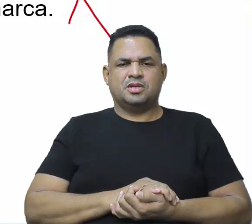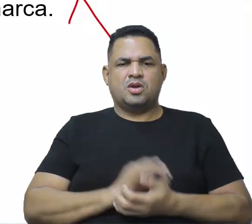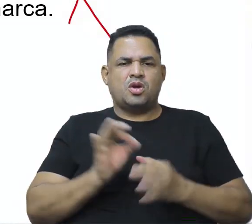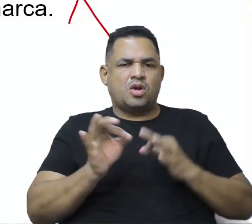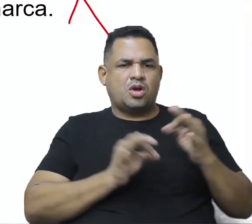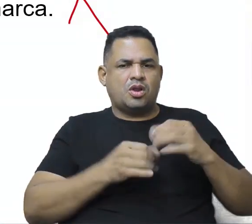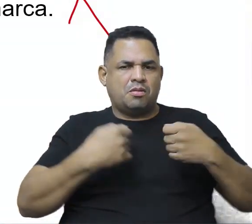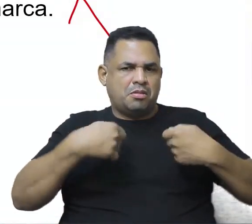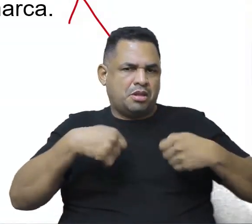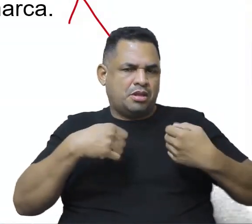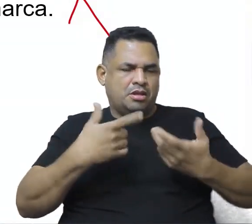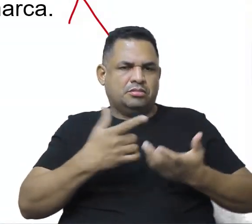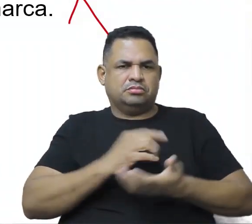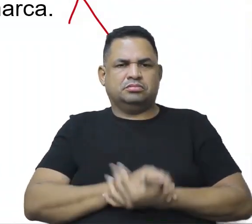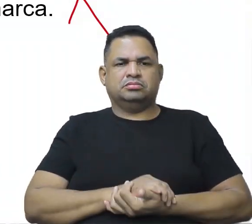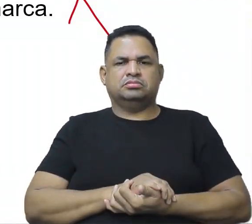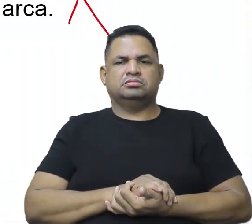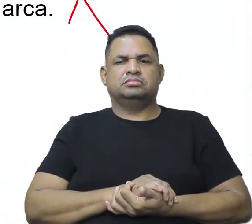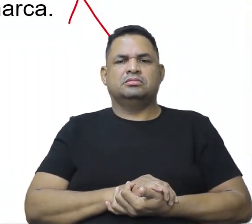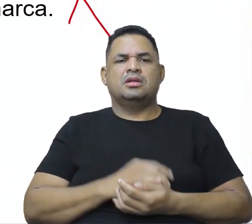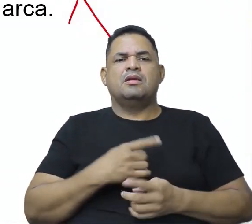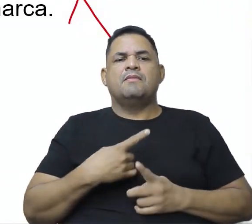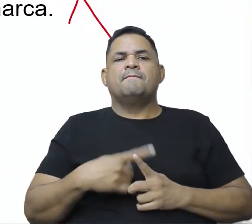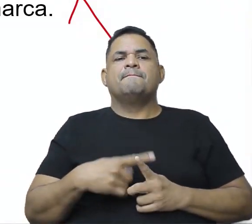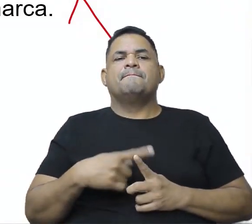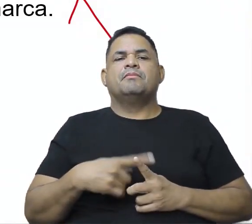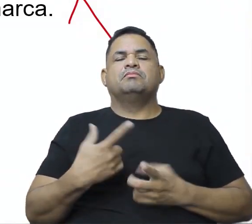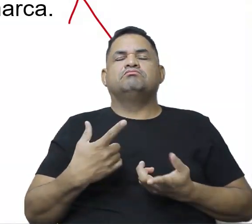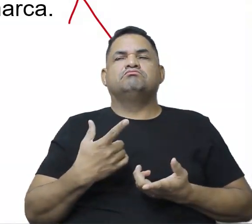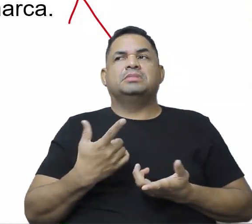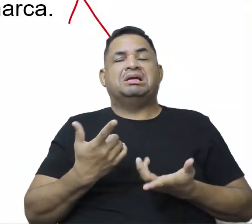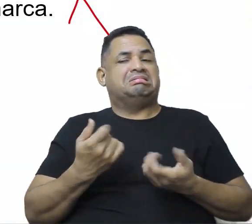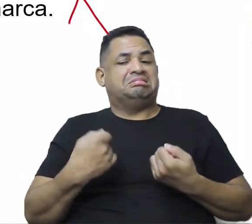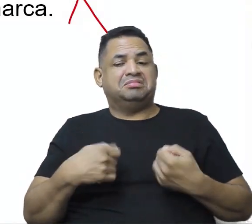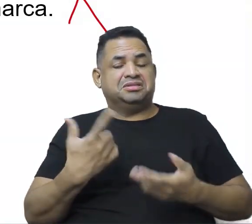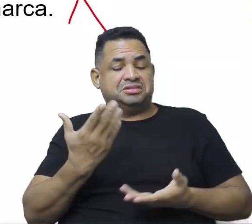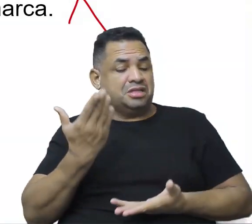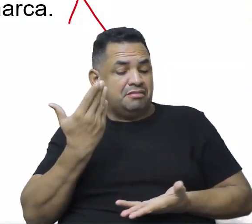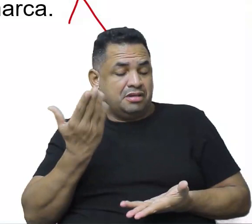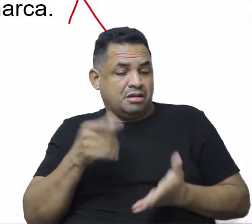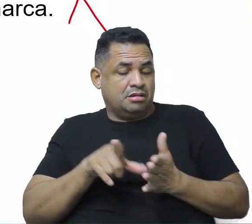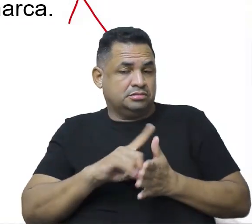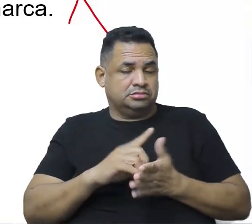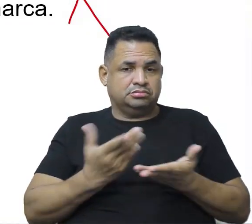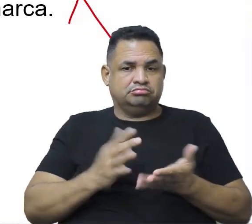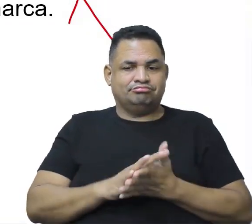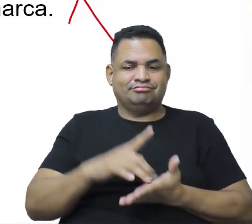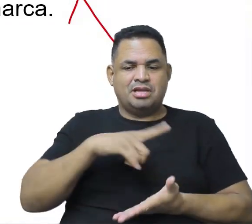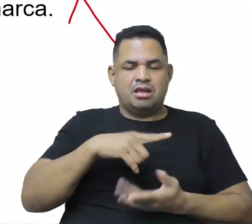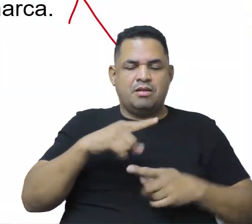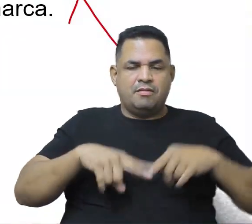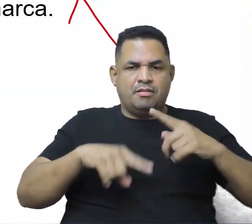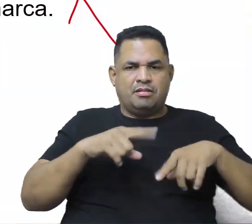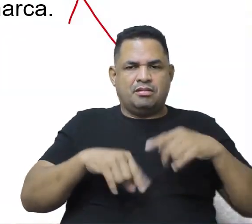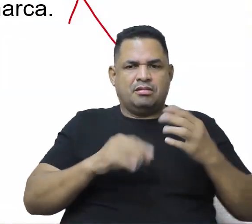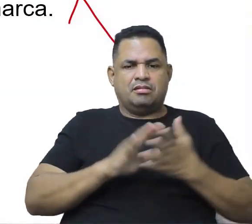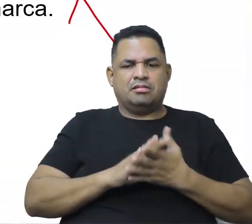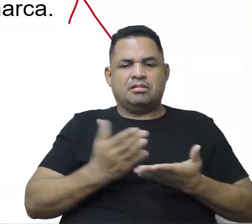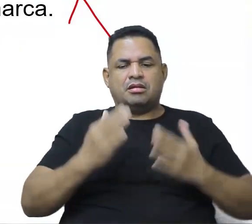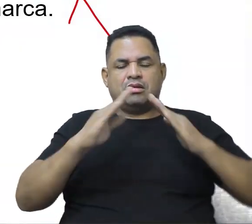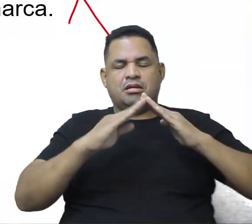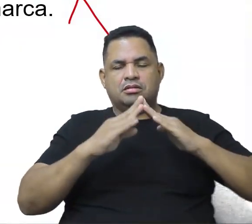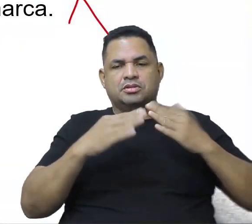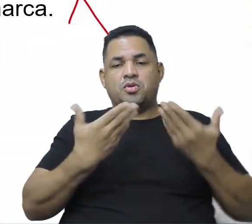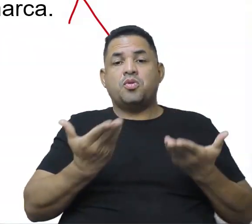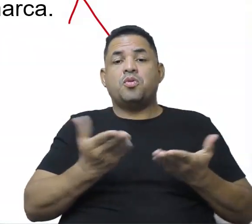necessidade, porque até então, tu achava que tu não tinha necessidade de ter aquele produto, aquele produto doméstico. Hoje,